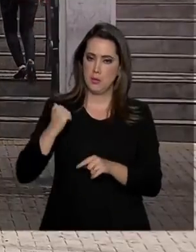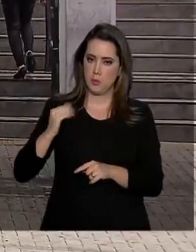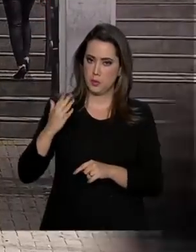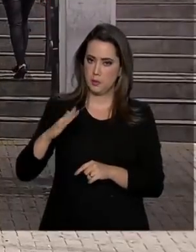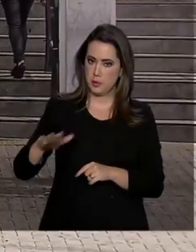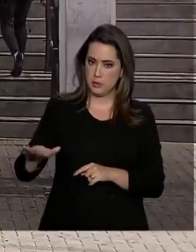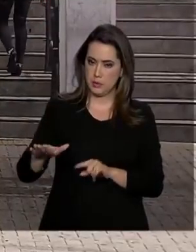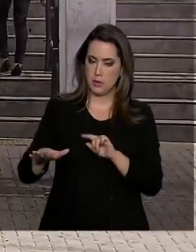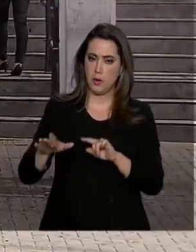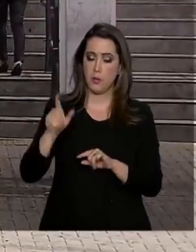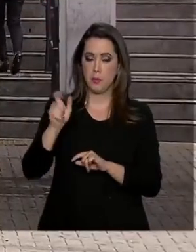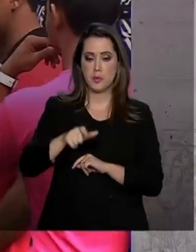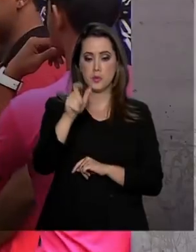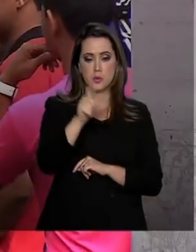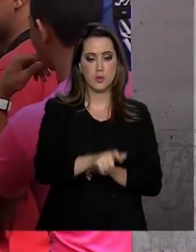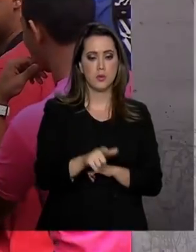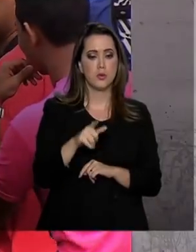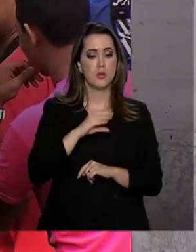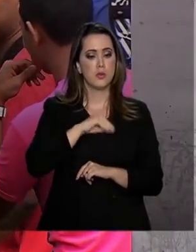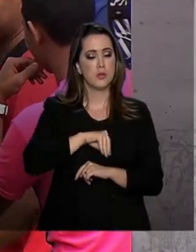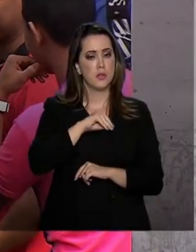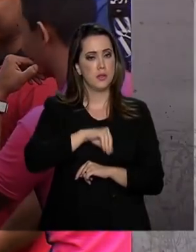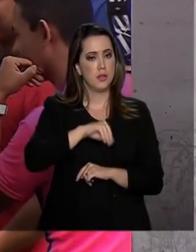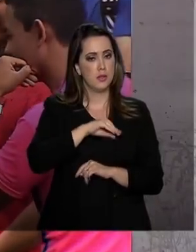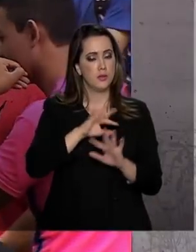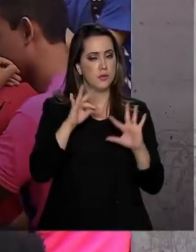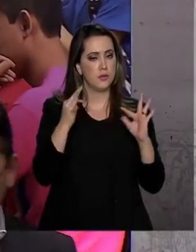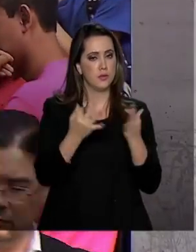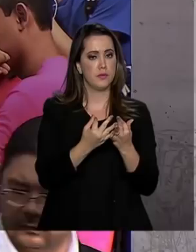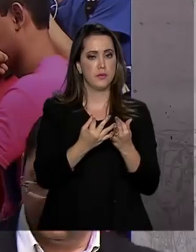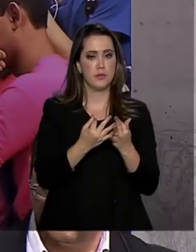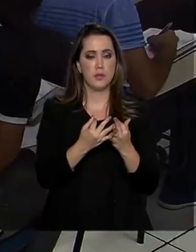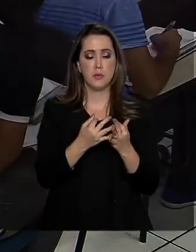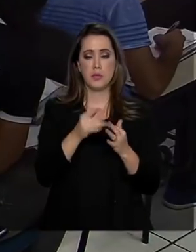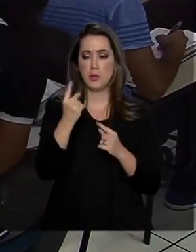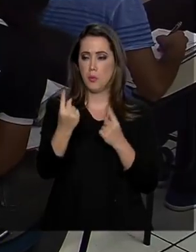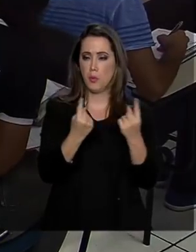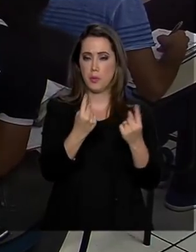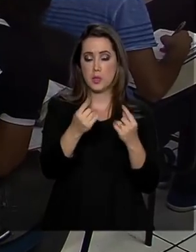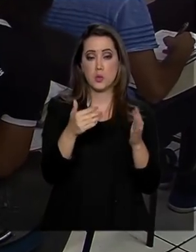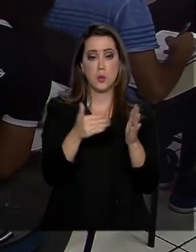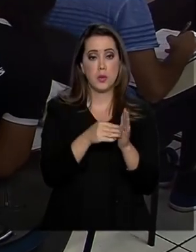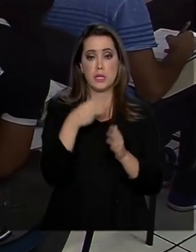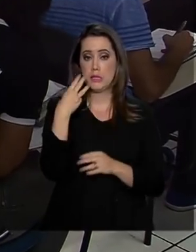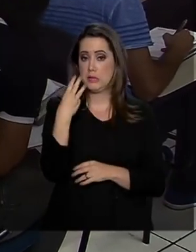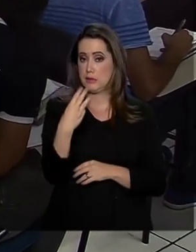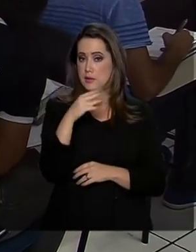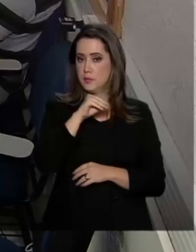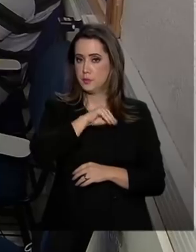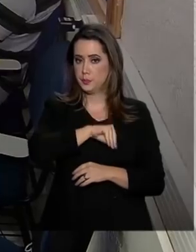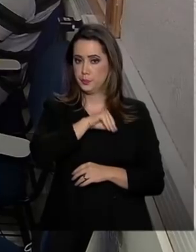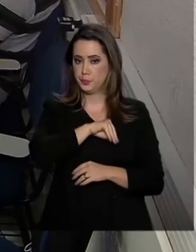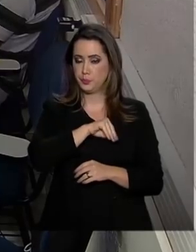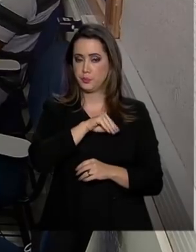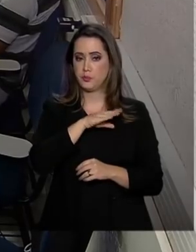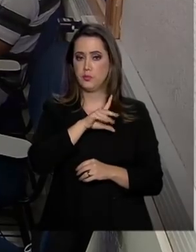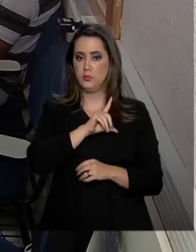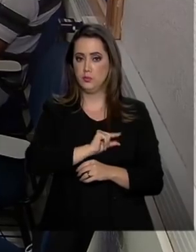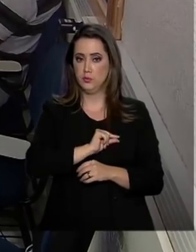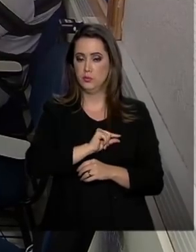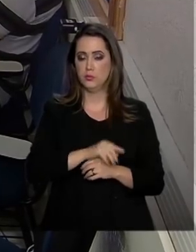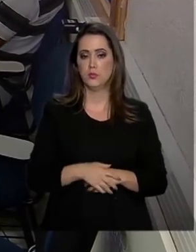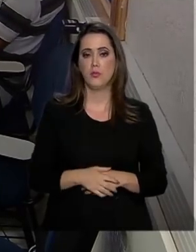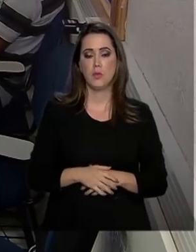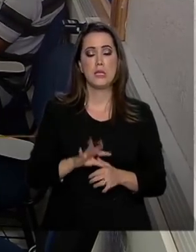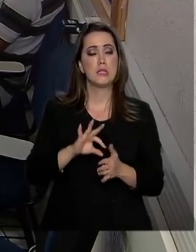parciais são para candidatos que têm renda familiar bruta per capita de até três salários mínimos. As inscrições